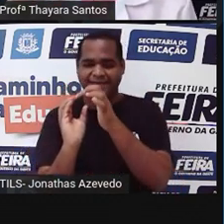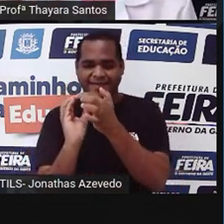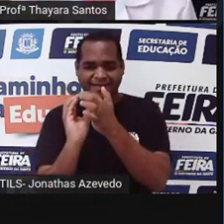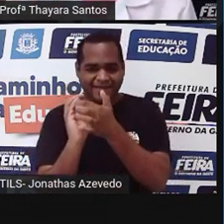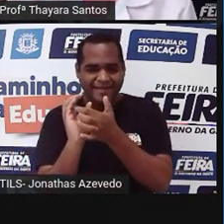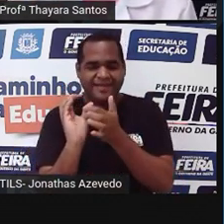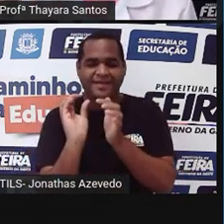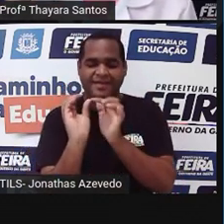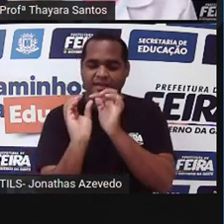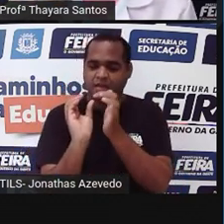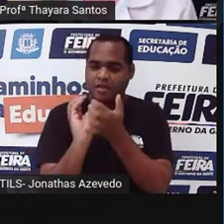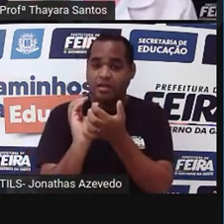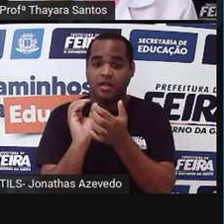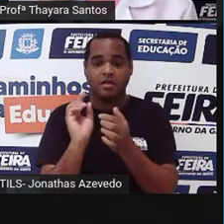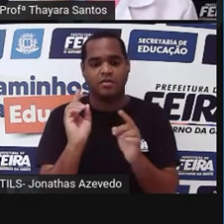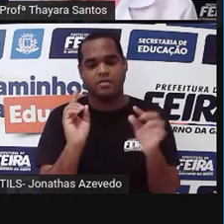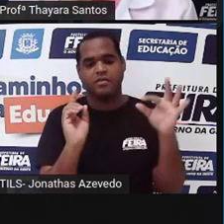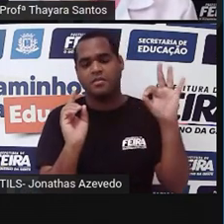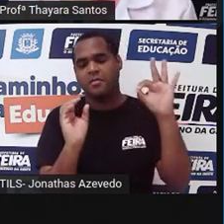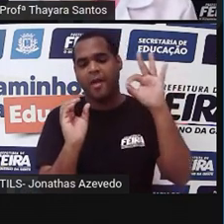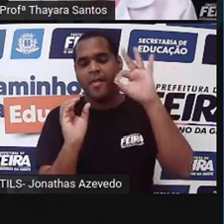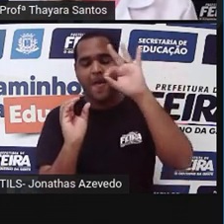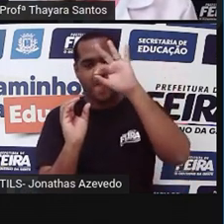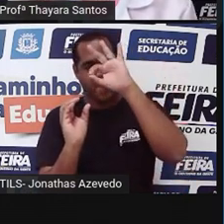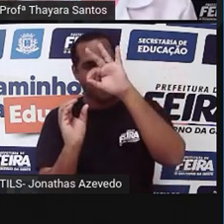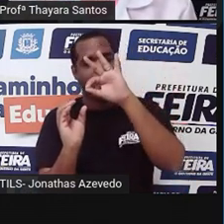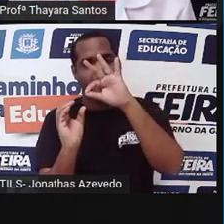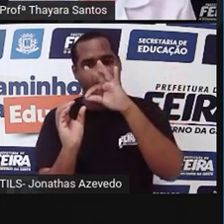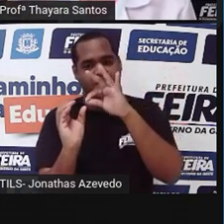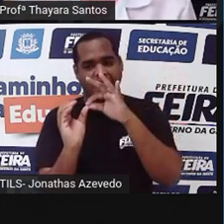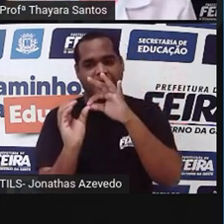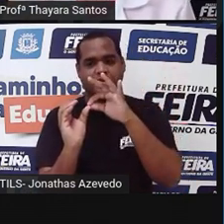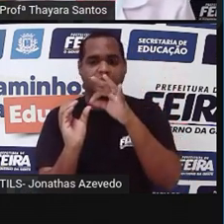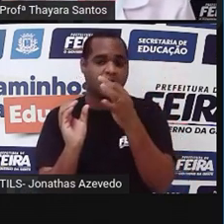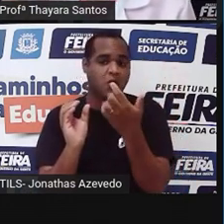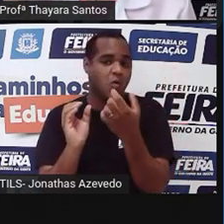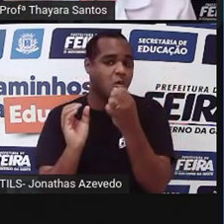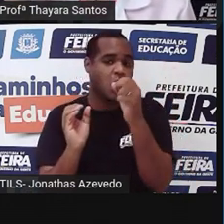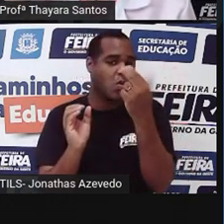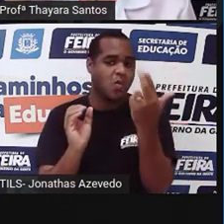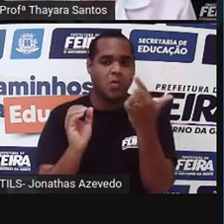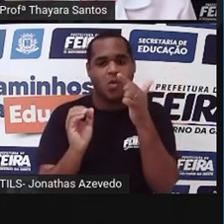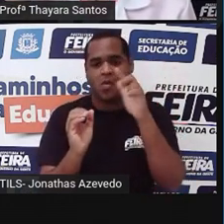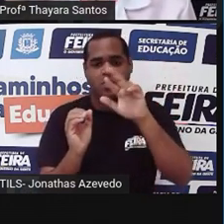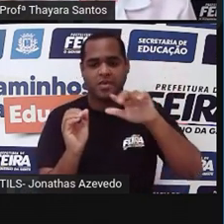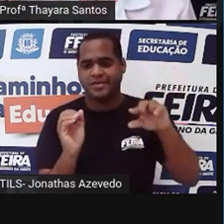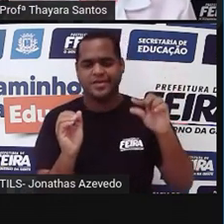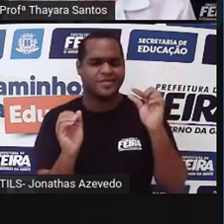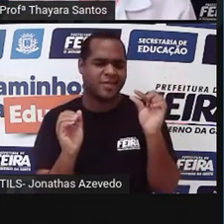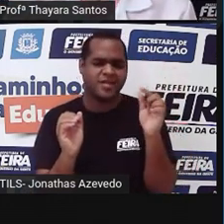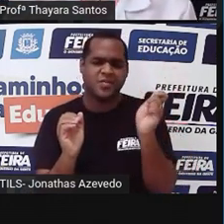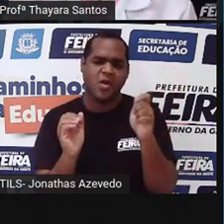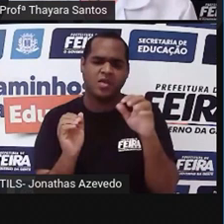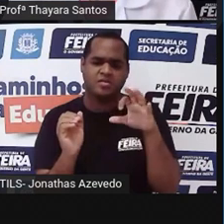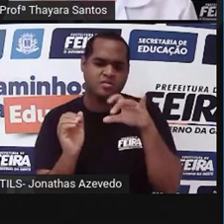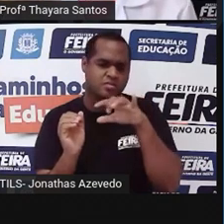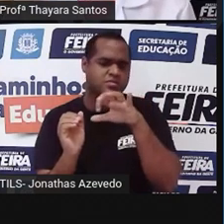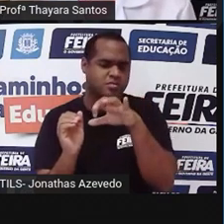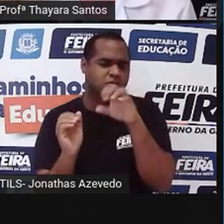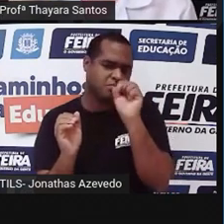delas. E quando um inseto pousa, um inseto ou então um outro artrópole pequeno, pode ser uma aranha,